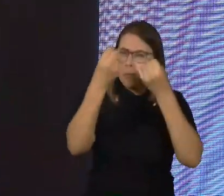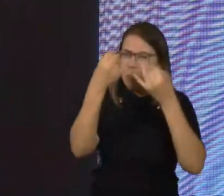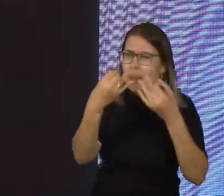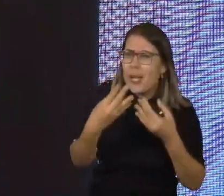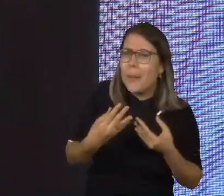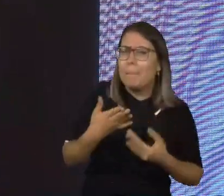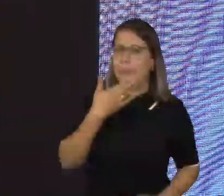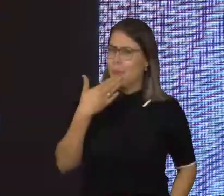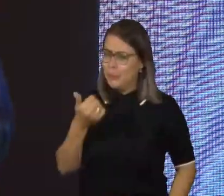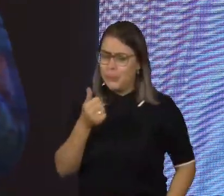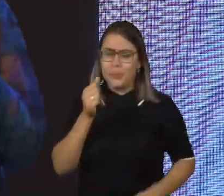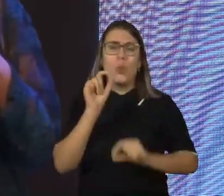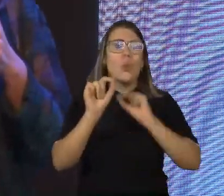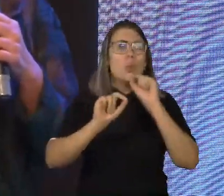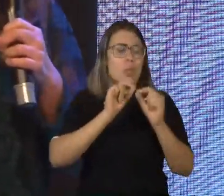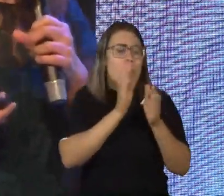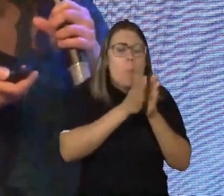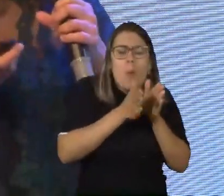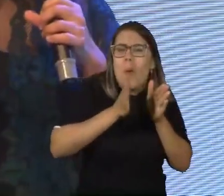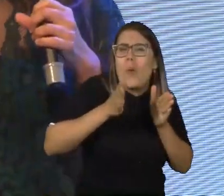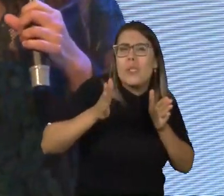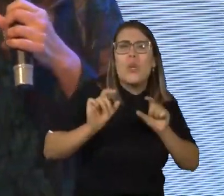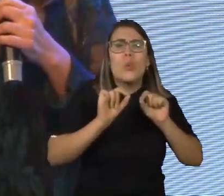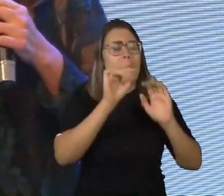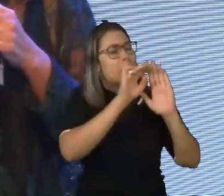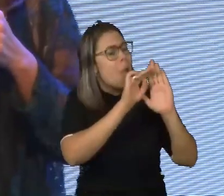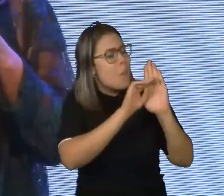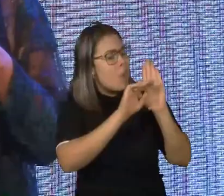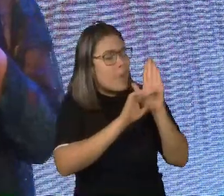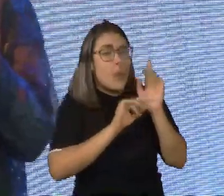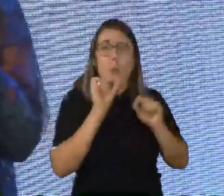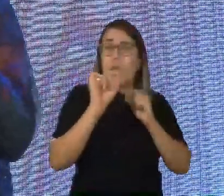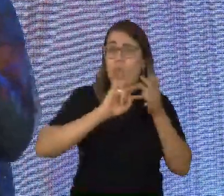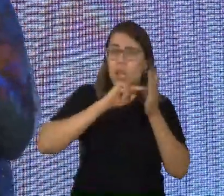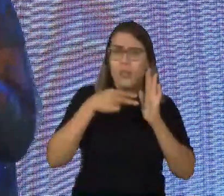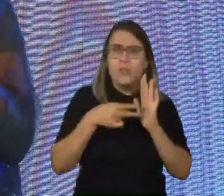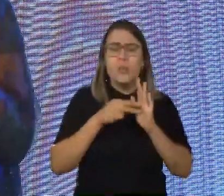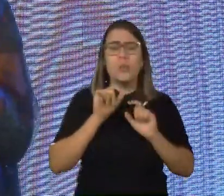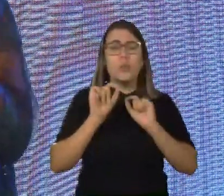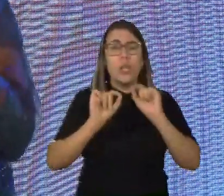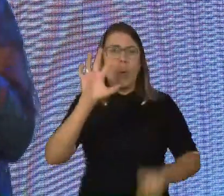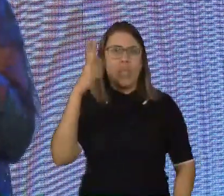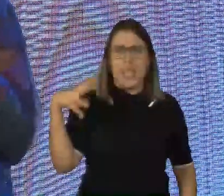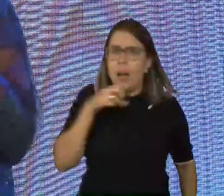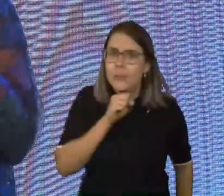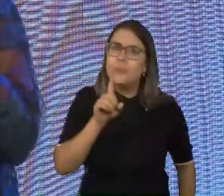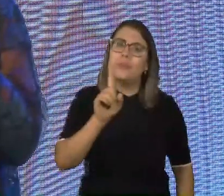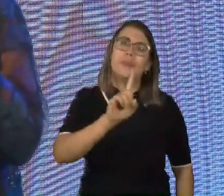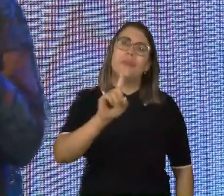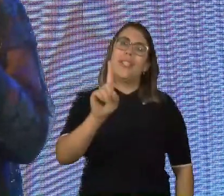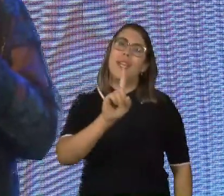definição. É um processo. O que é um processo? Processo, então, não acontece de uma hora para outra.